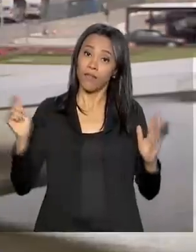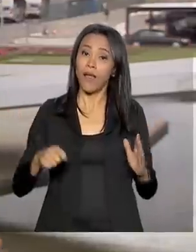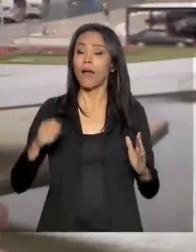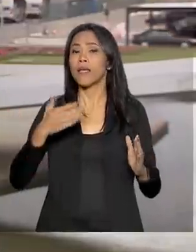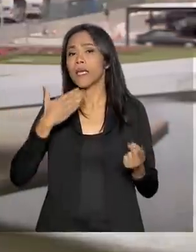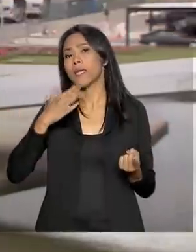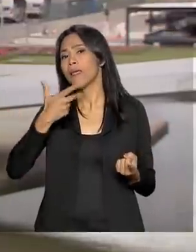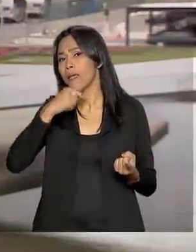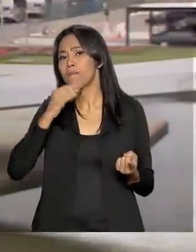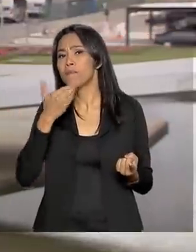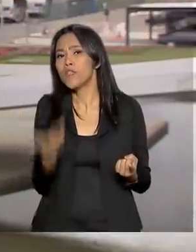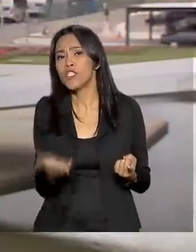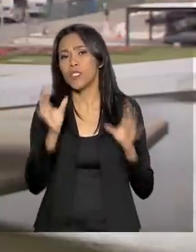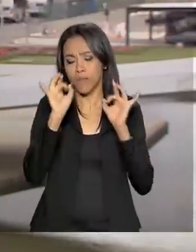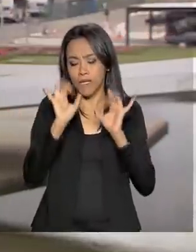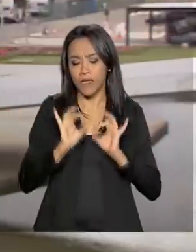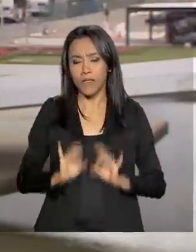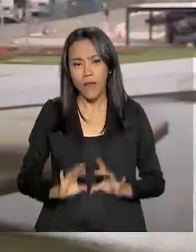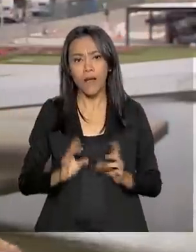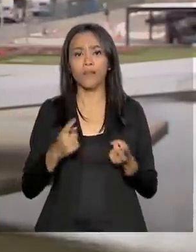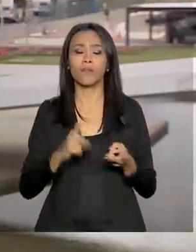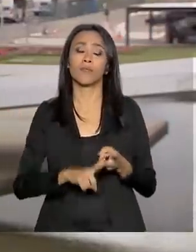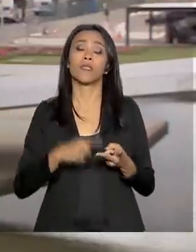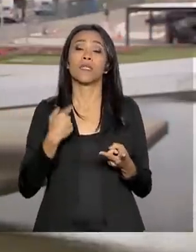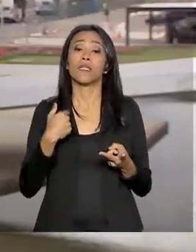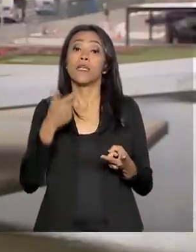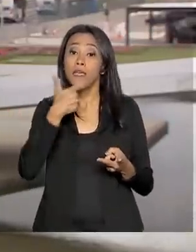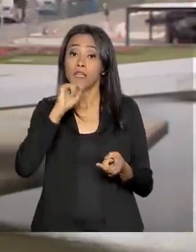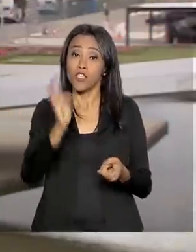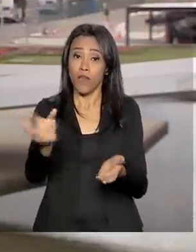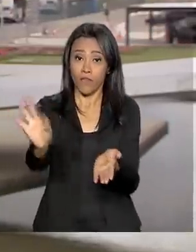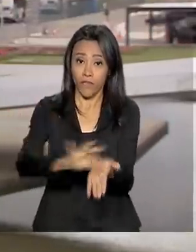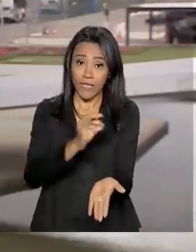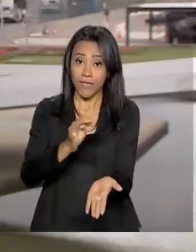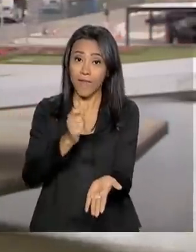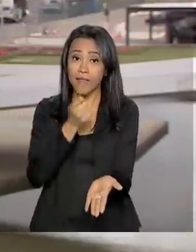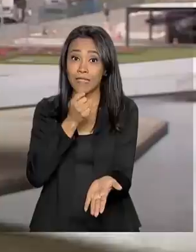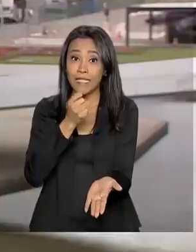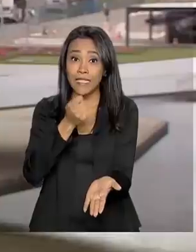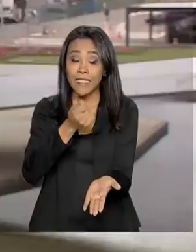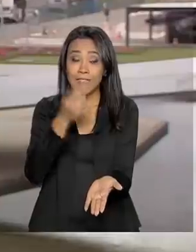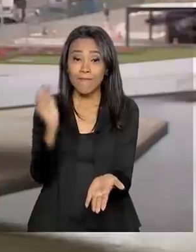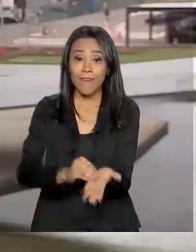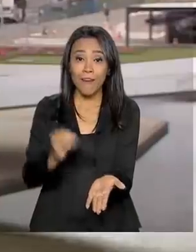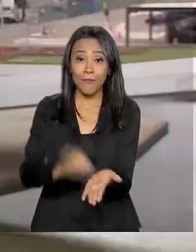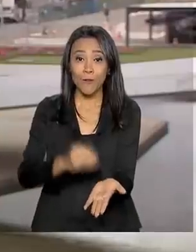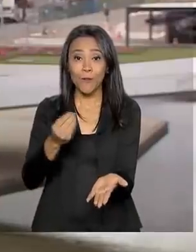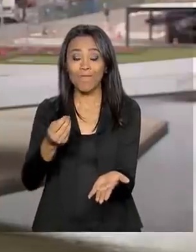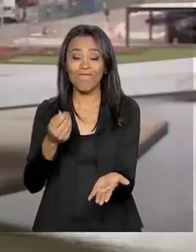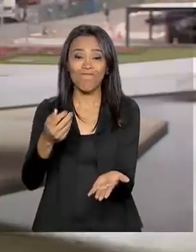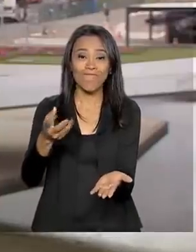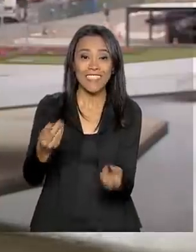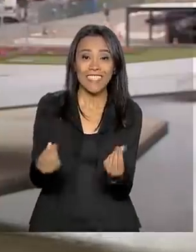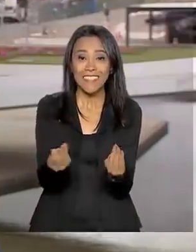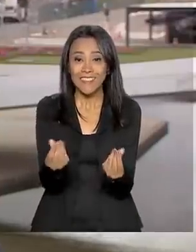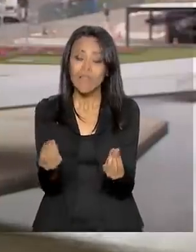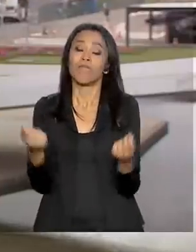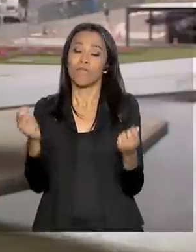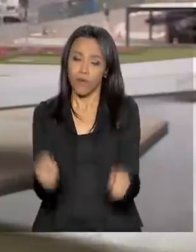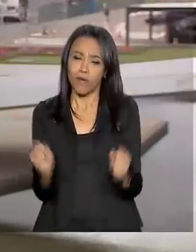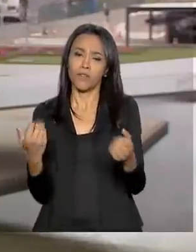solicitar atendimento especializado e para quem já fez a inscrição, mas ainda precisa alterar dados cadastrais. Quem